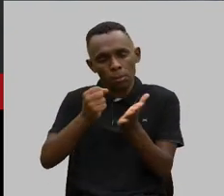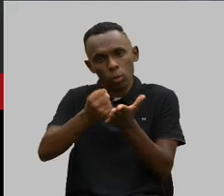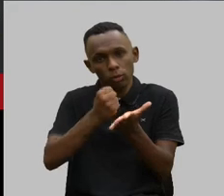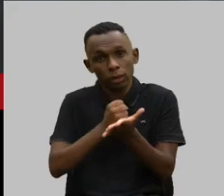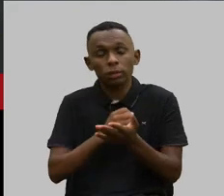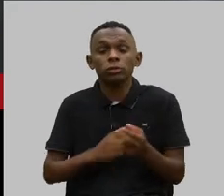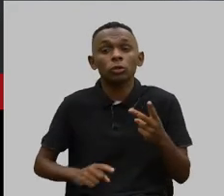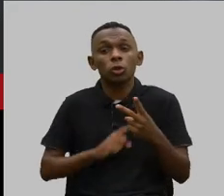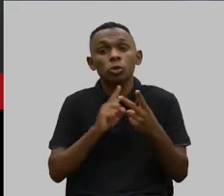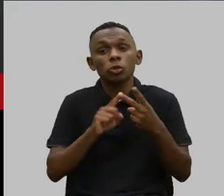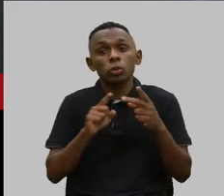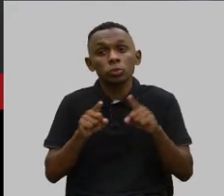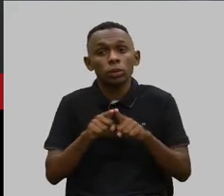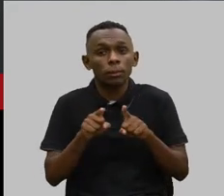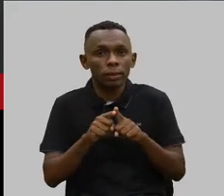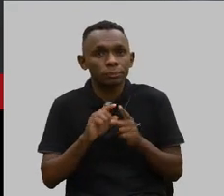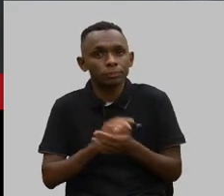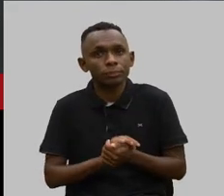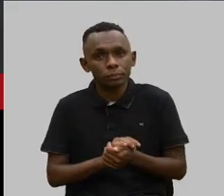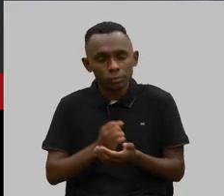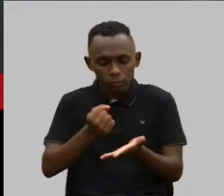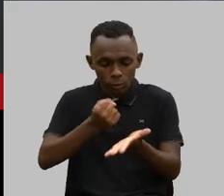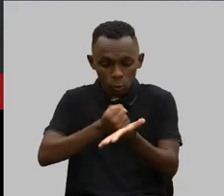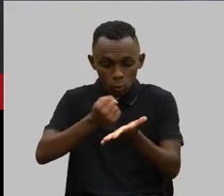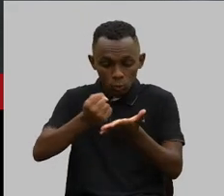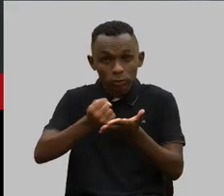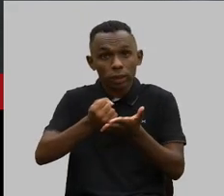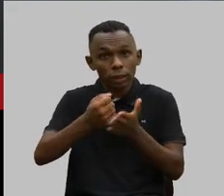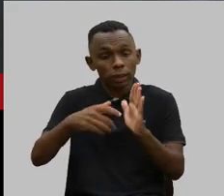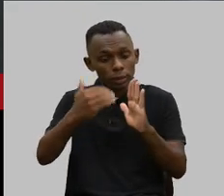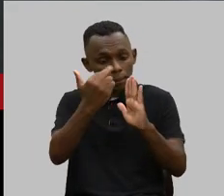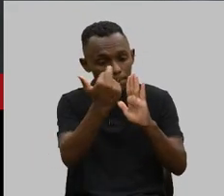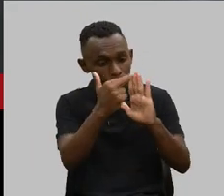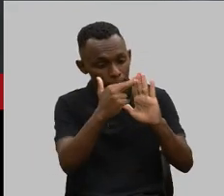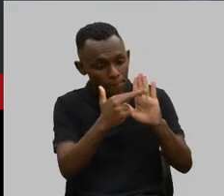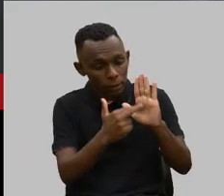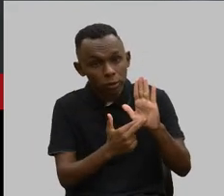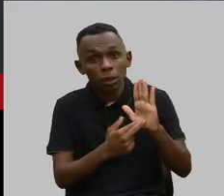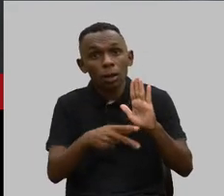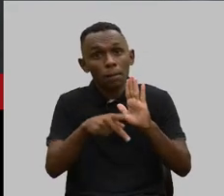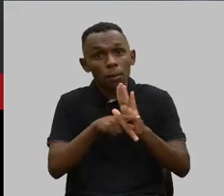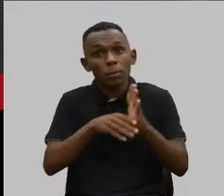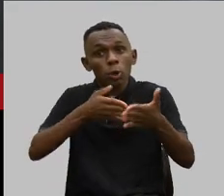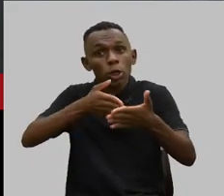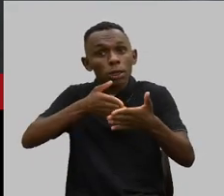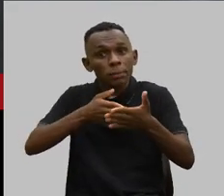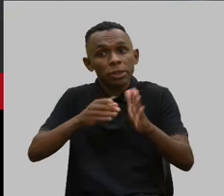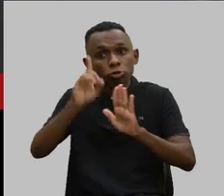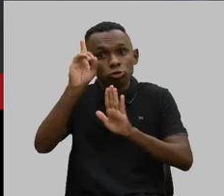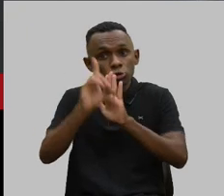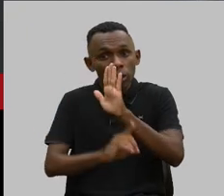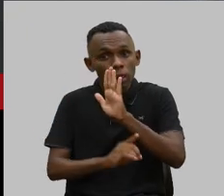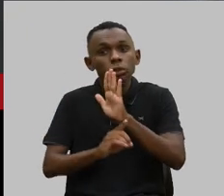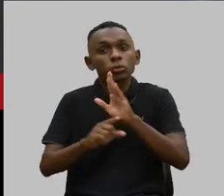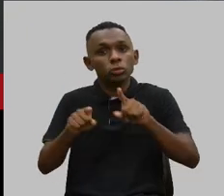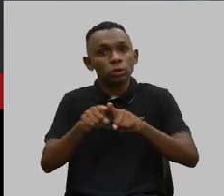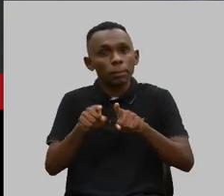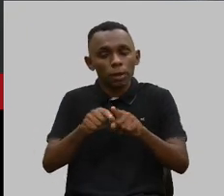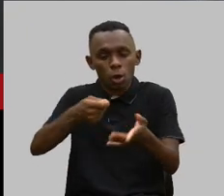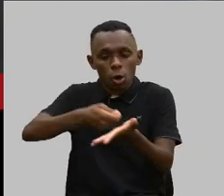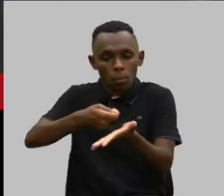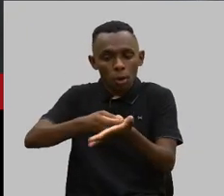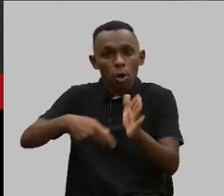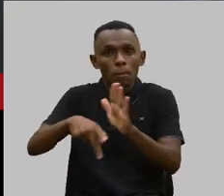Segundo, um contrato que tenha clausas que restrinja direitos ou obrigações fundamentais inerentes à